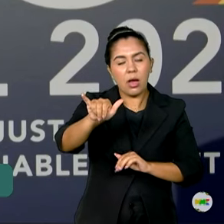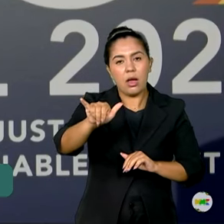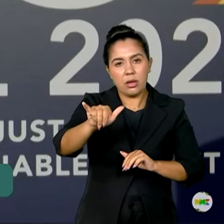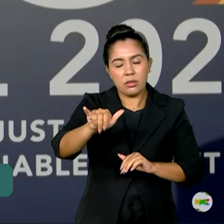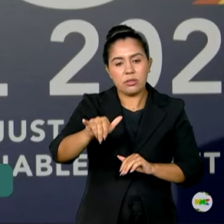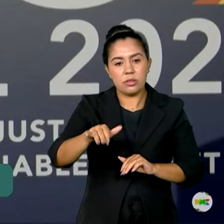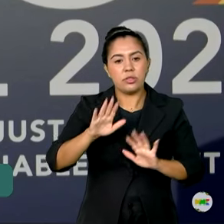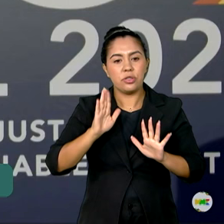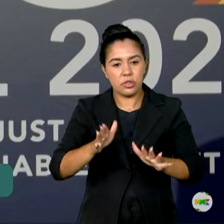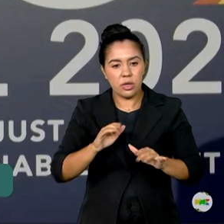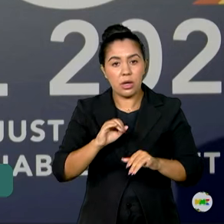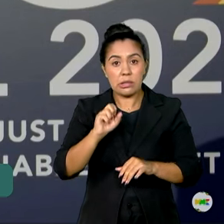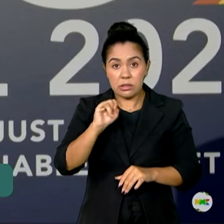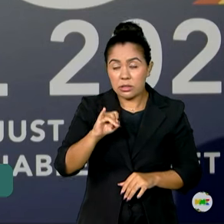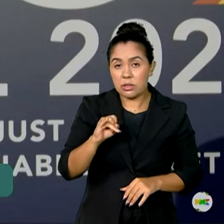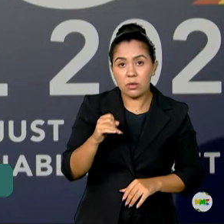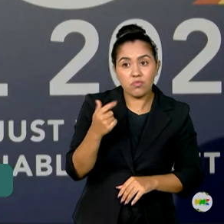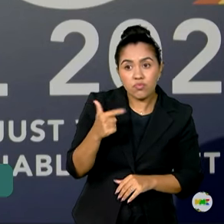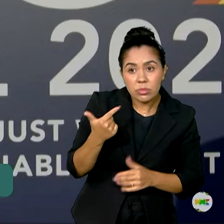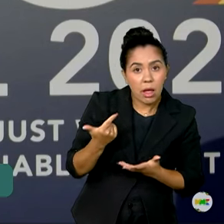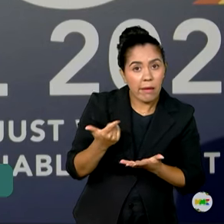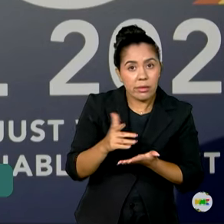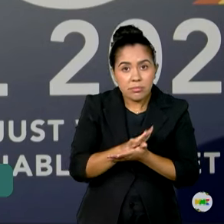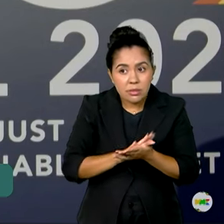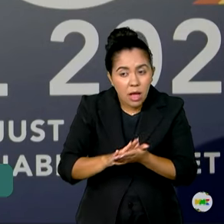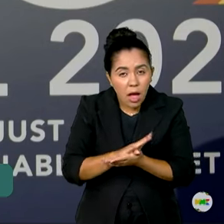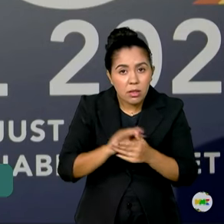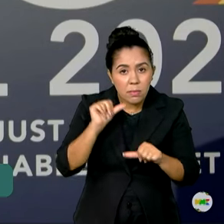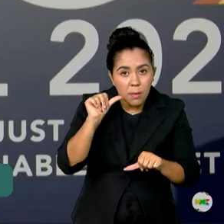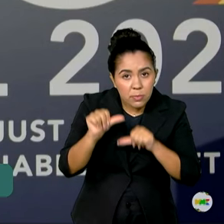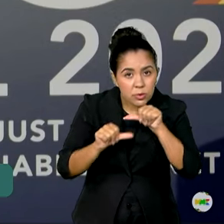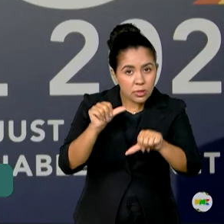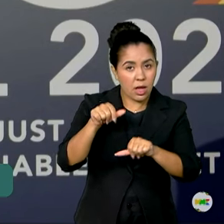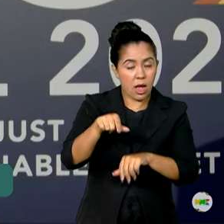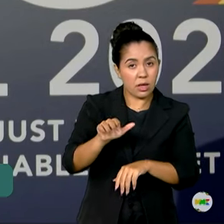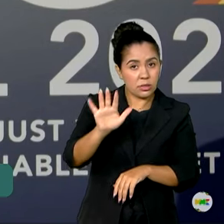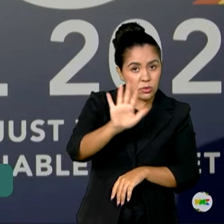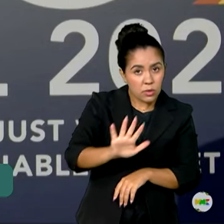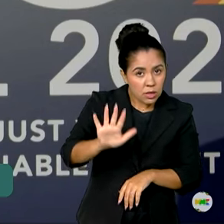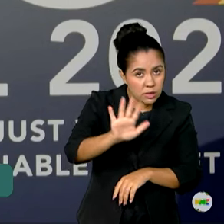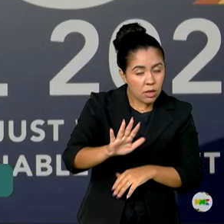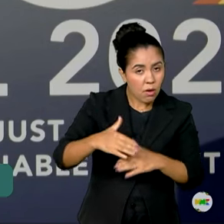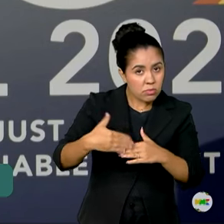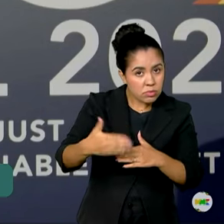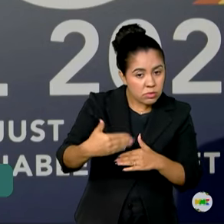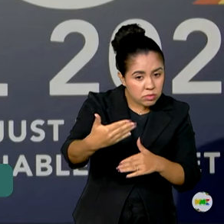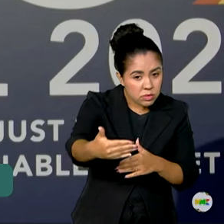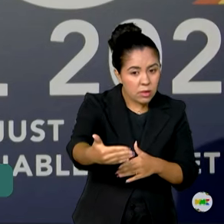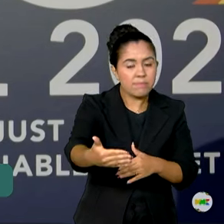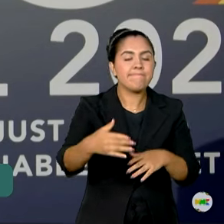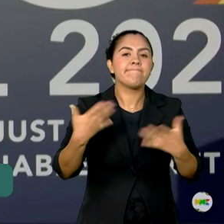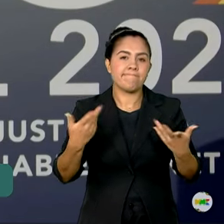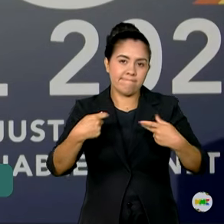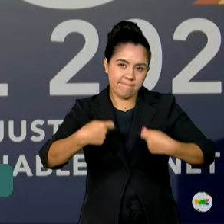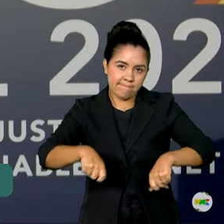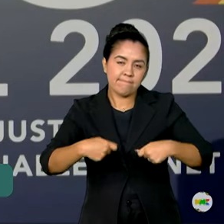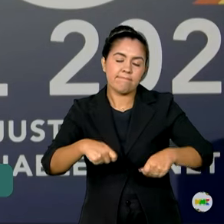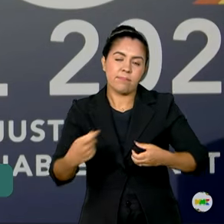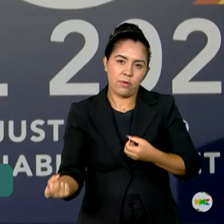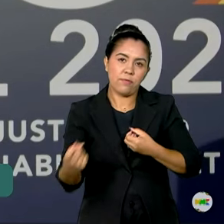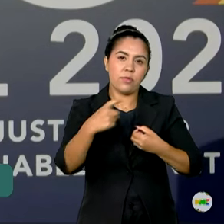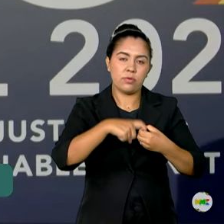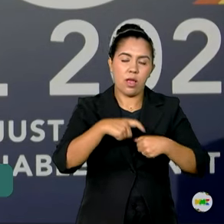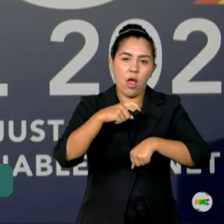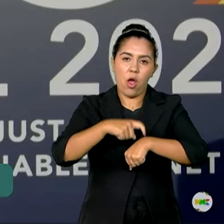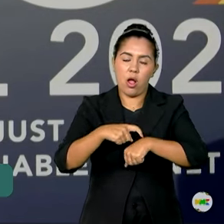nada que possa mudar o atual quadro nos próximos dias, a necessidade do